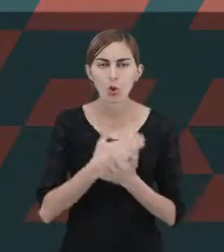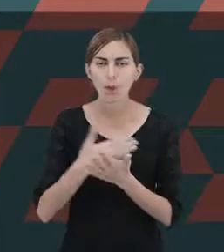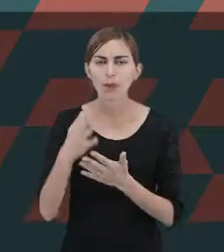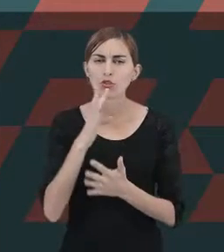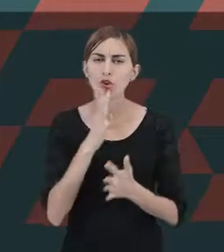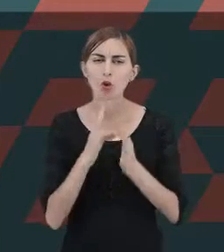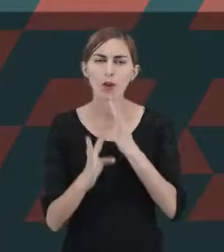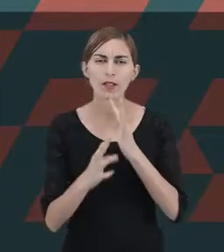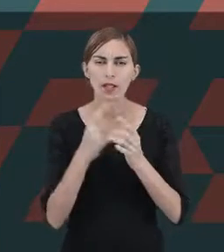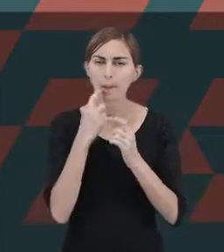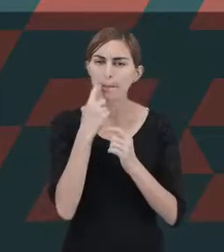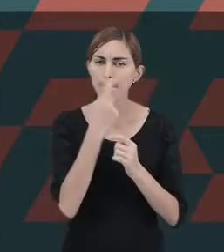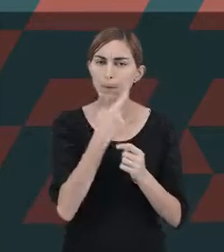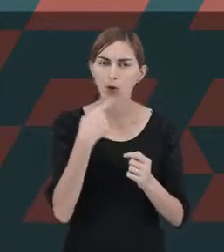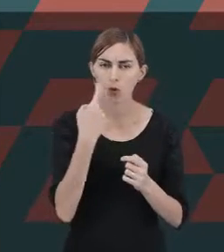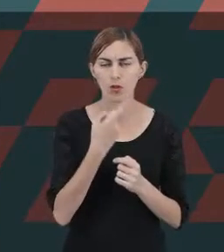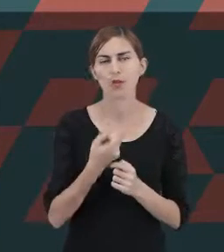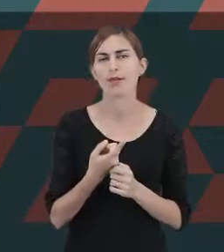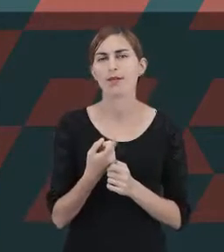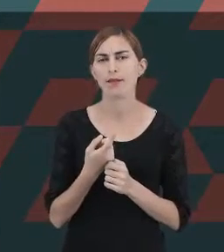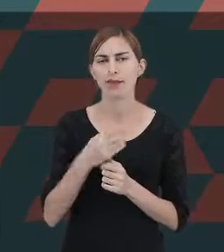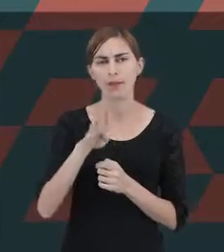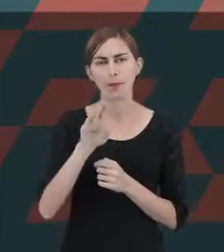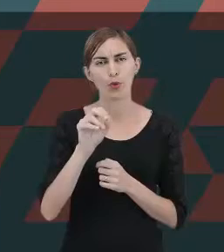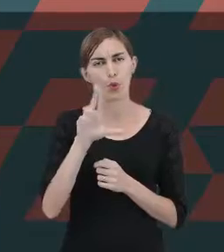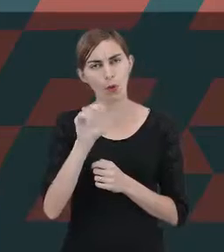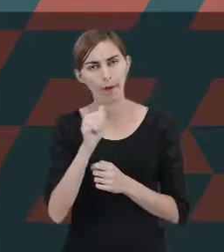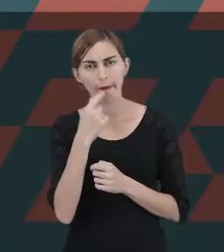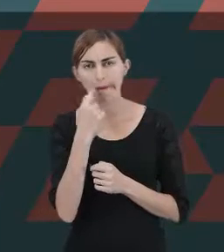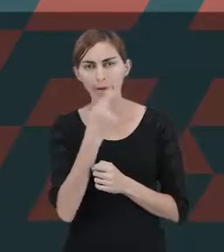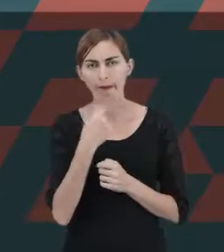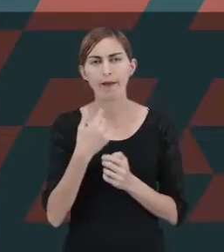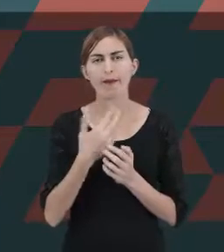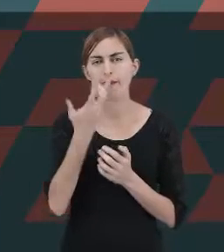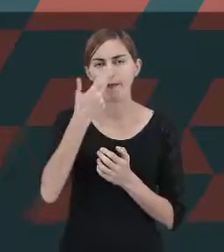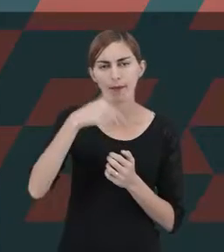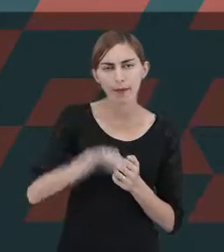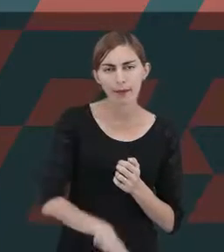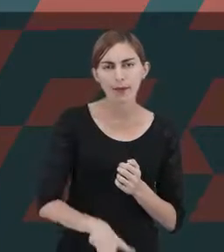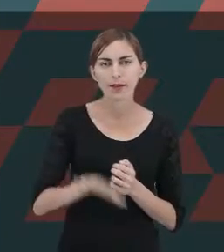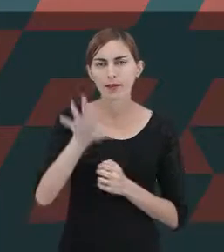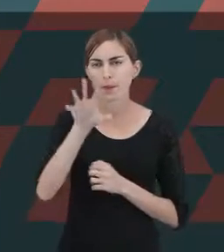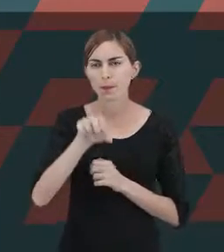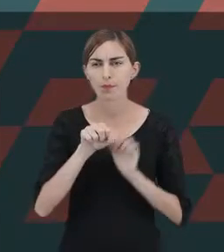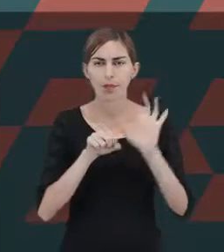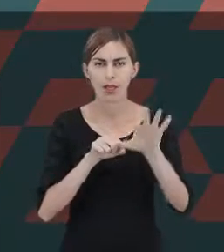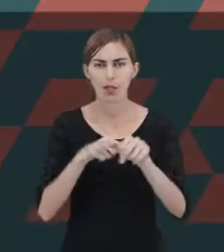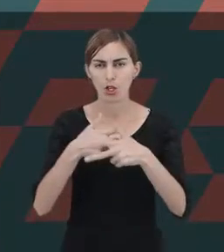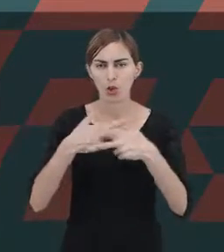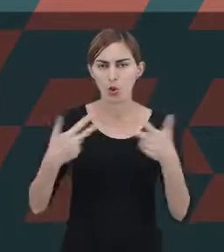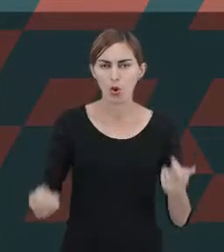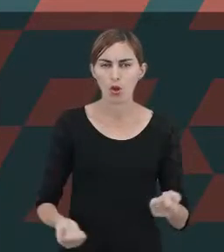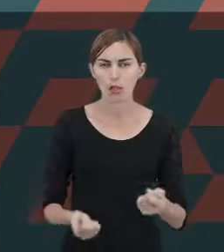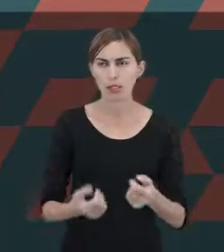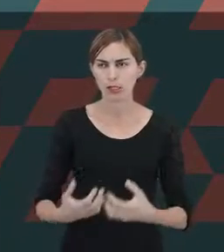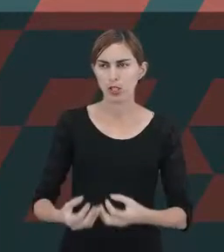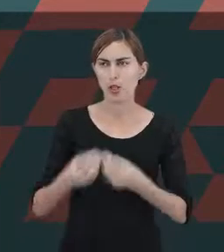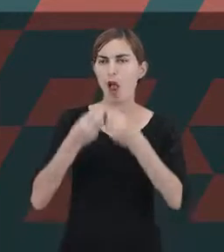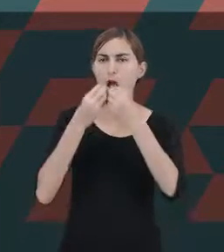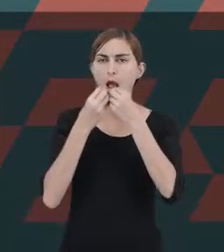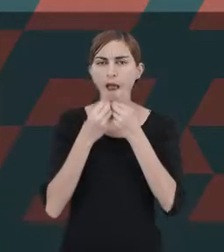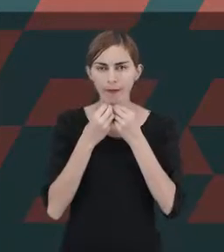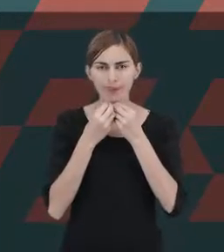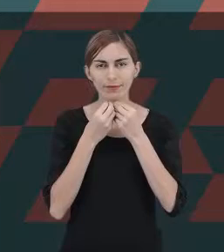pela boca. É aquele momento em que a criança pega todos os objetos, traz para a boca